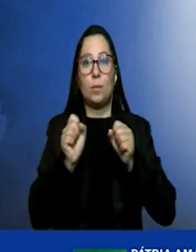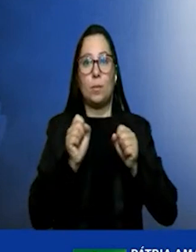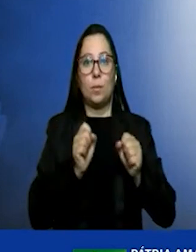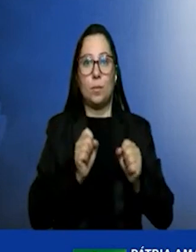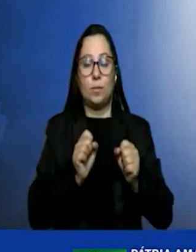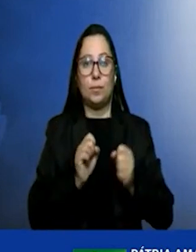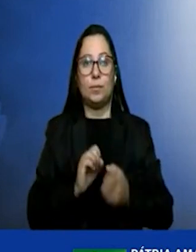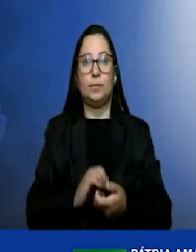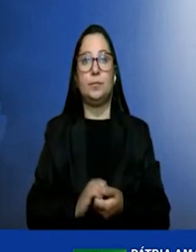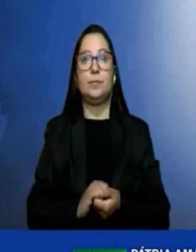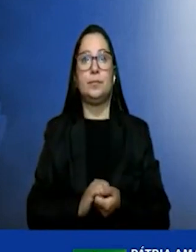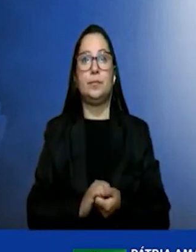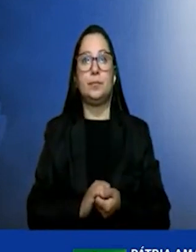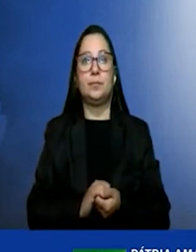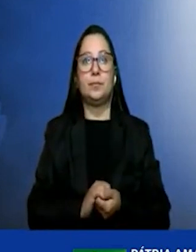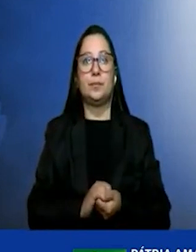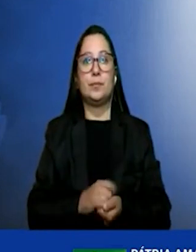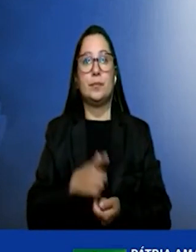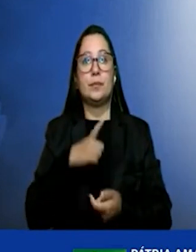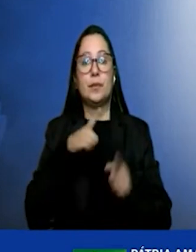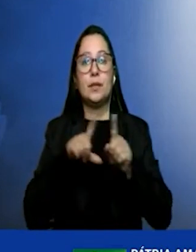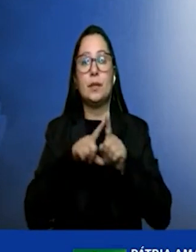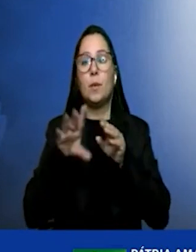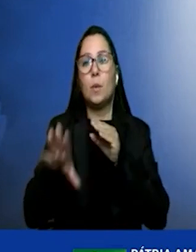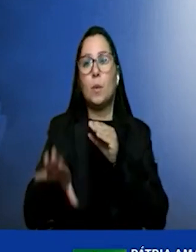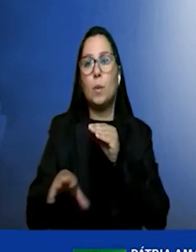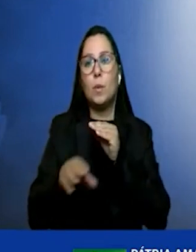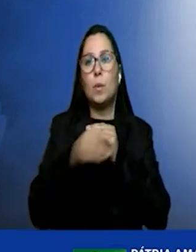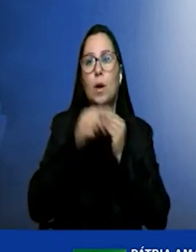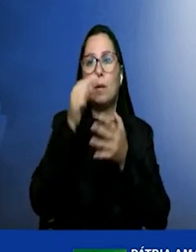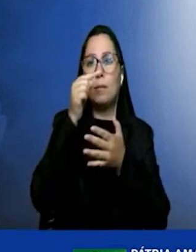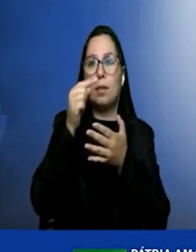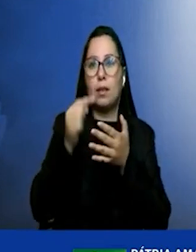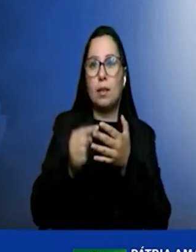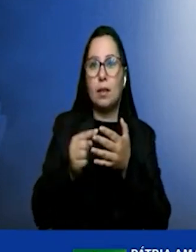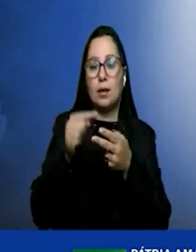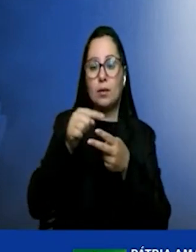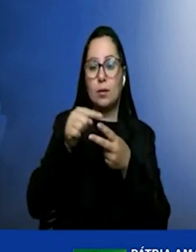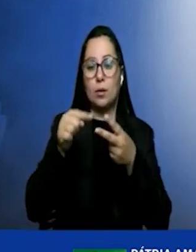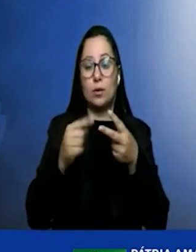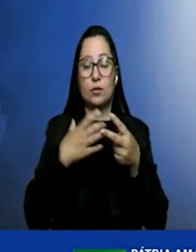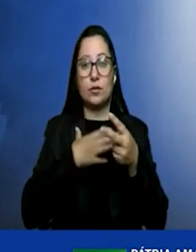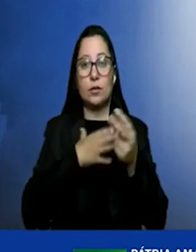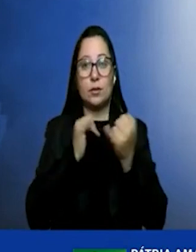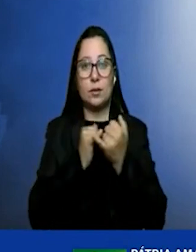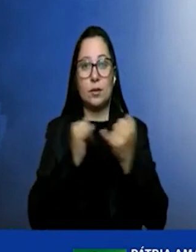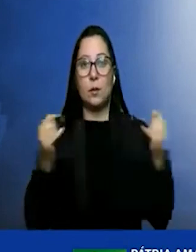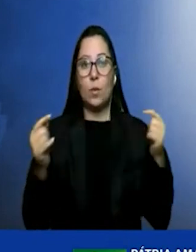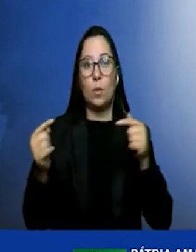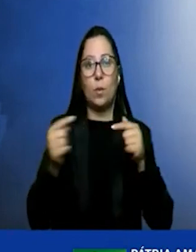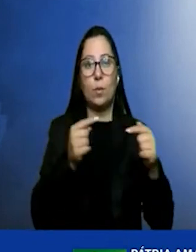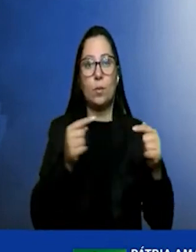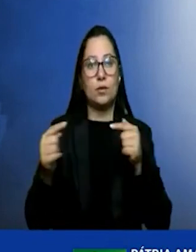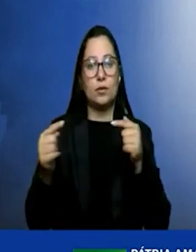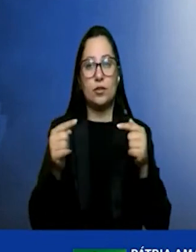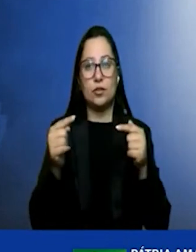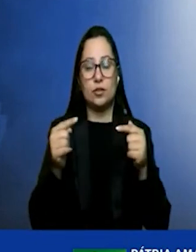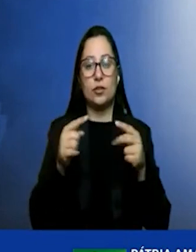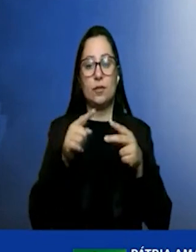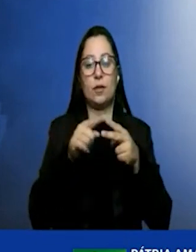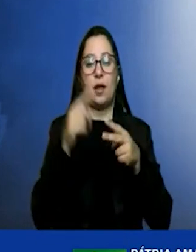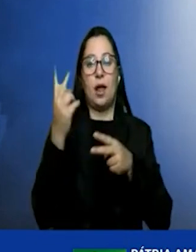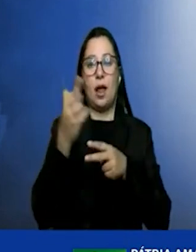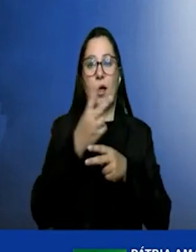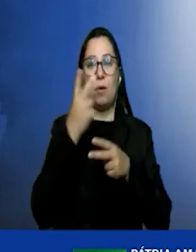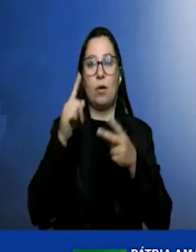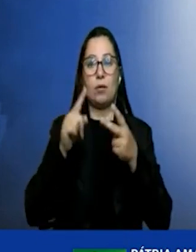Nós temos uma complementaridade, são duas formas de energia competitivas, a eólica e a